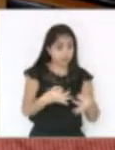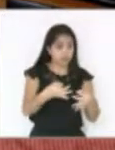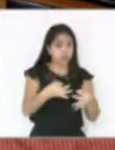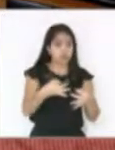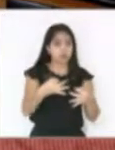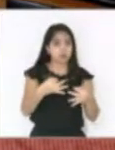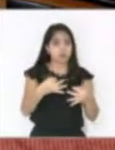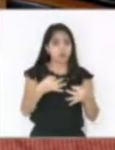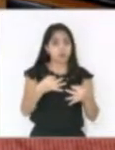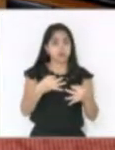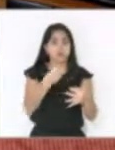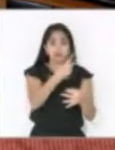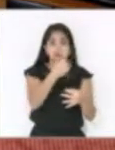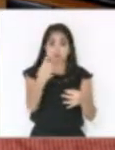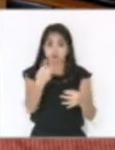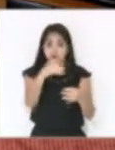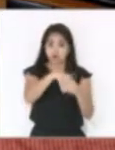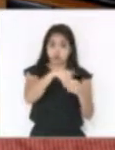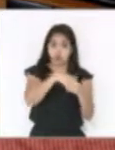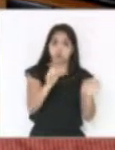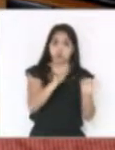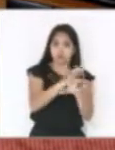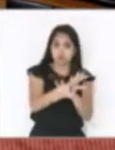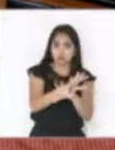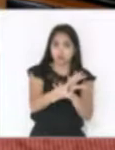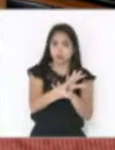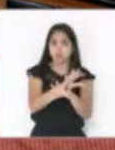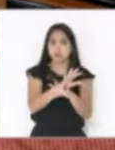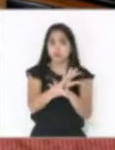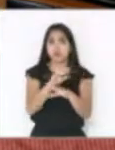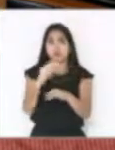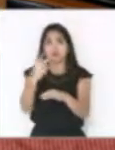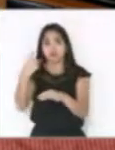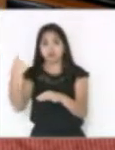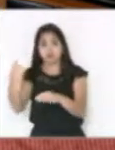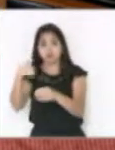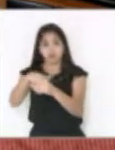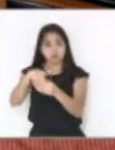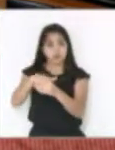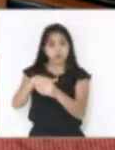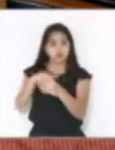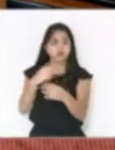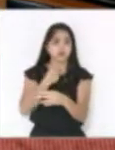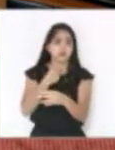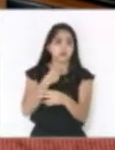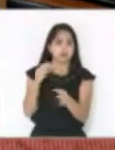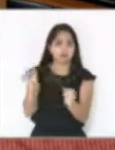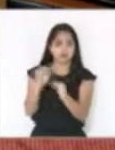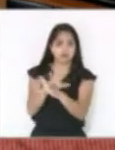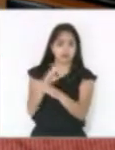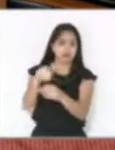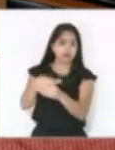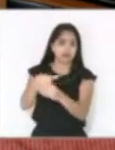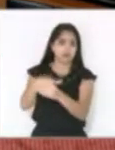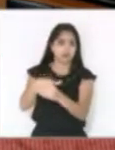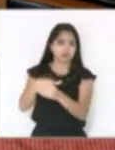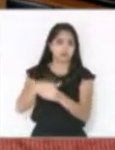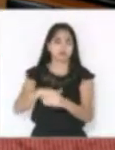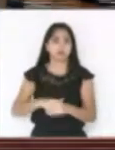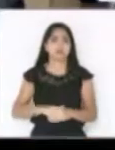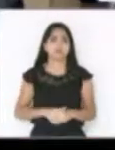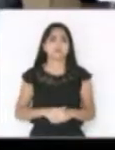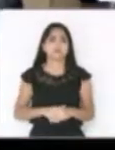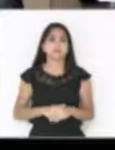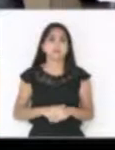encerrar até os 21. Com 20 pode encerrar. Com 21 vossa excelência não poderia encerrar esta votação. Pela hora, senhor